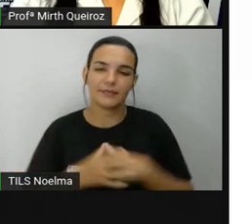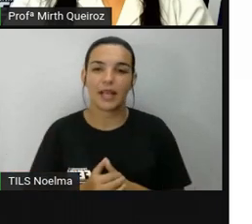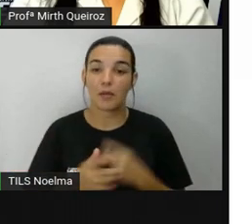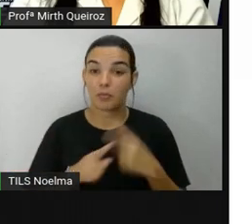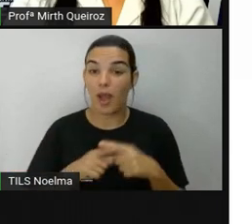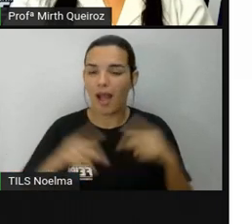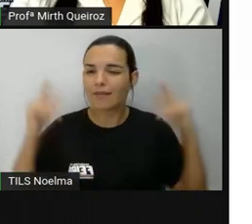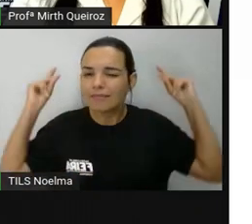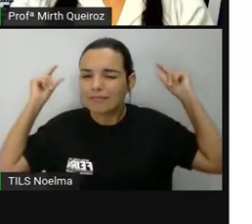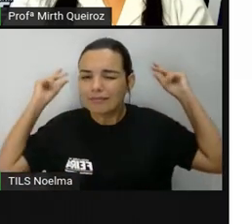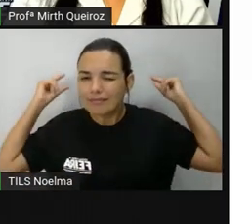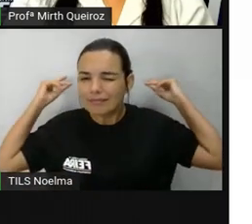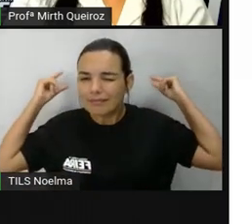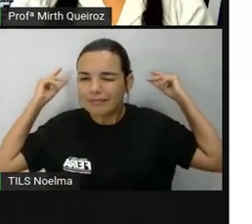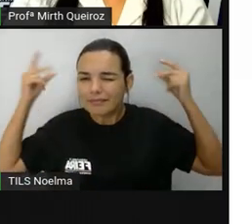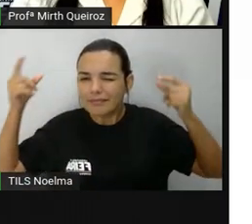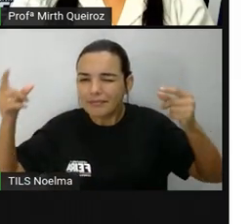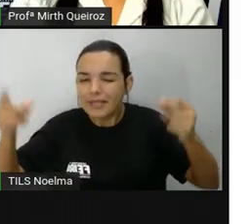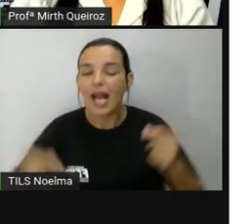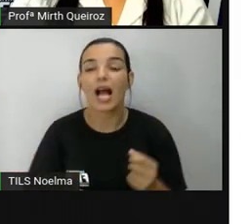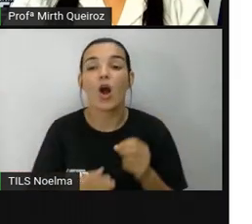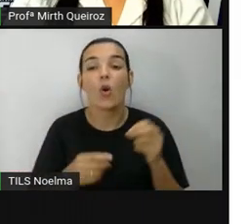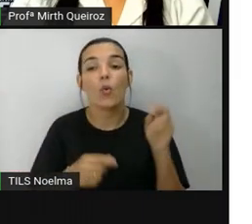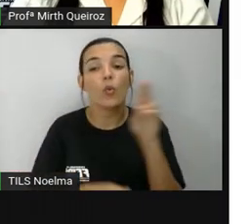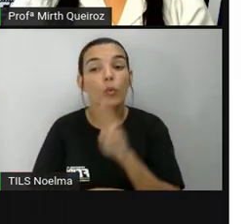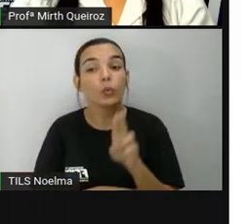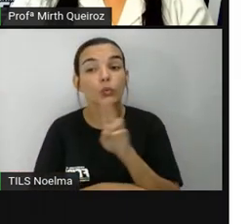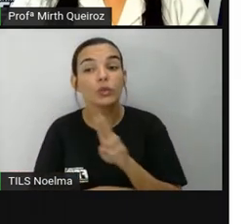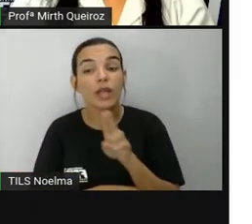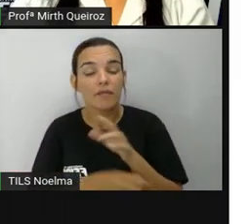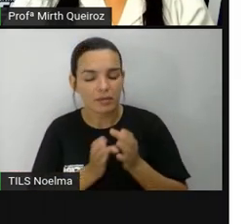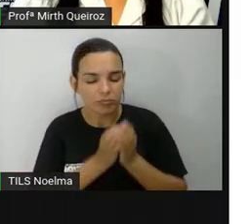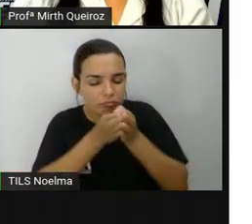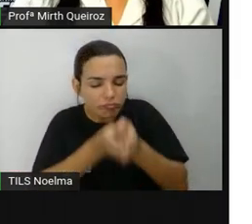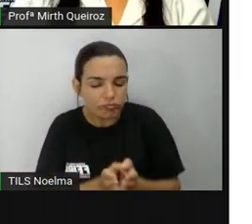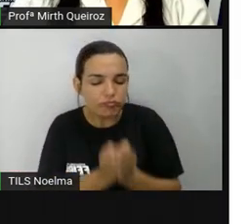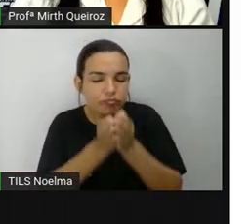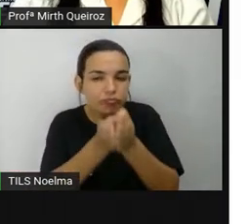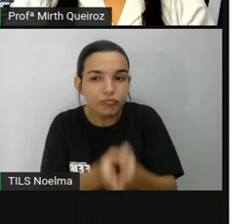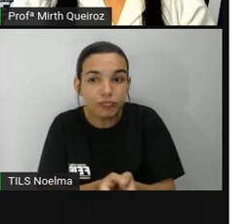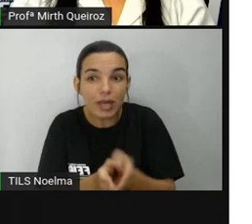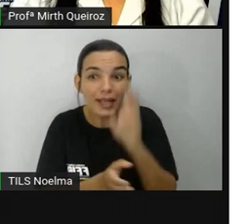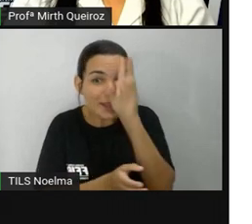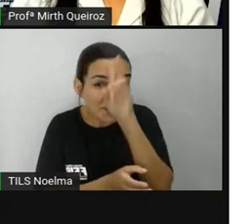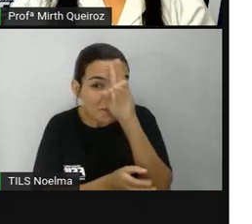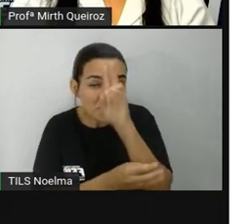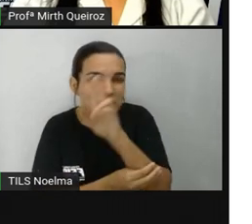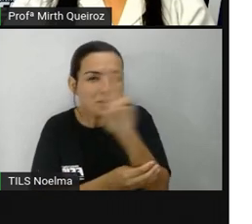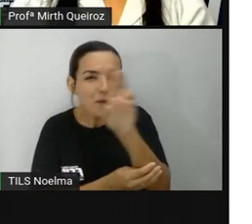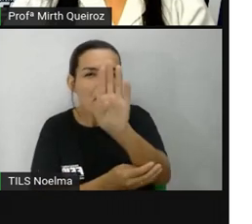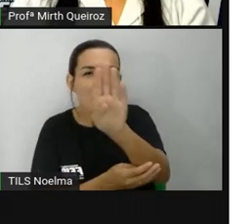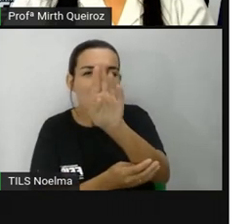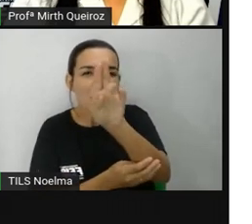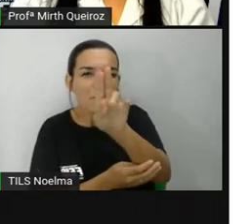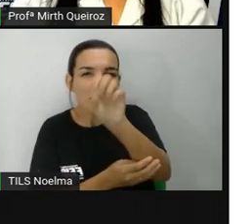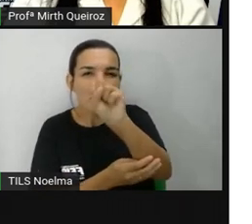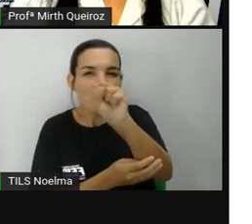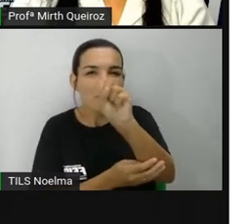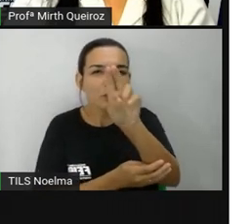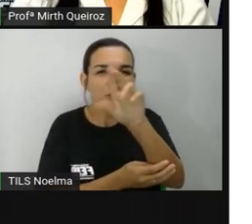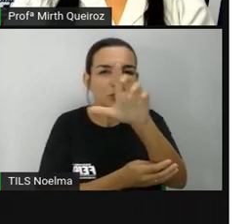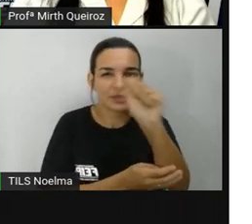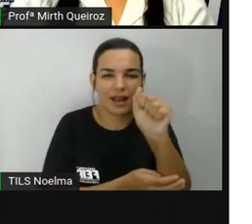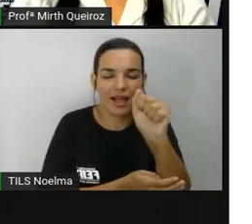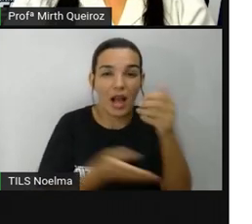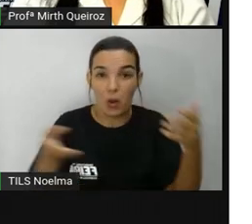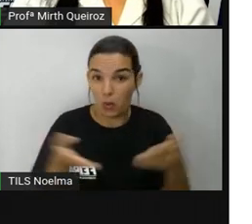que antigamente era utilizado principalmente nas navegações, a bússola, né? Hoje nós já temos o GPS.